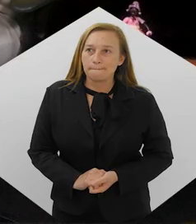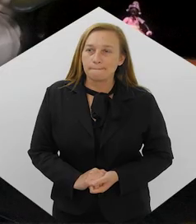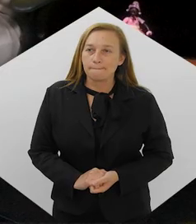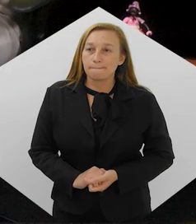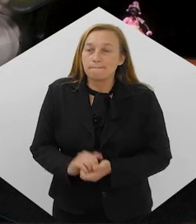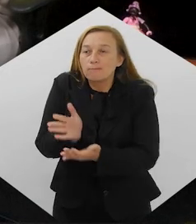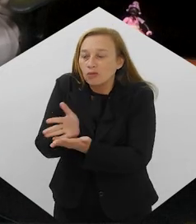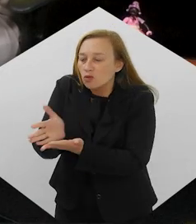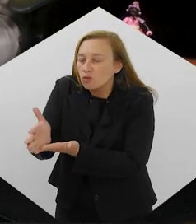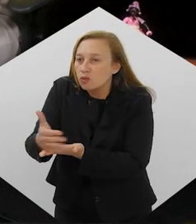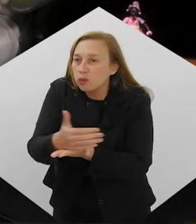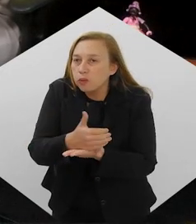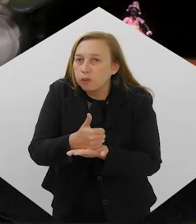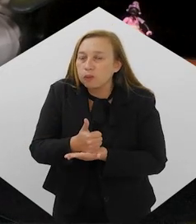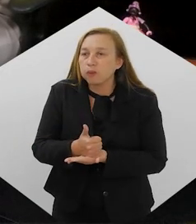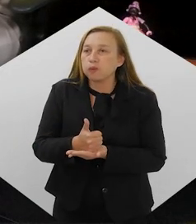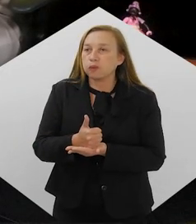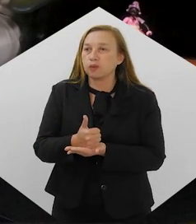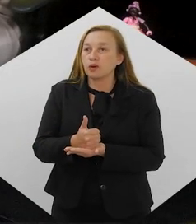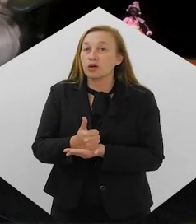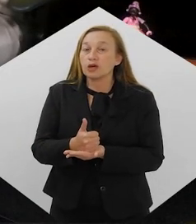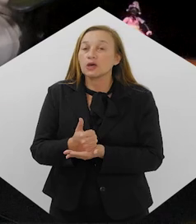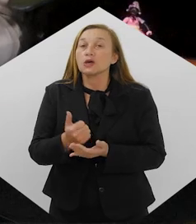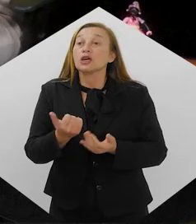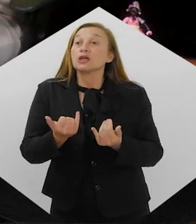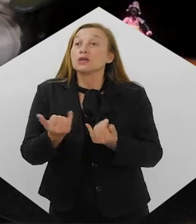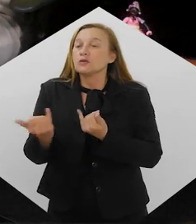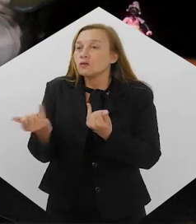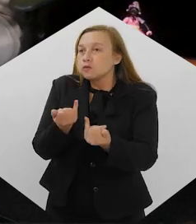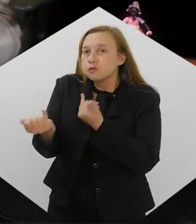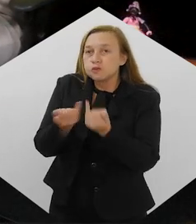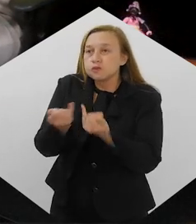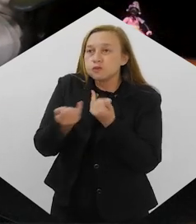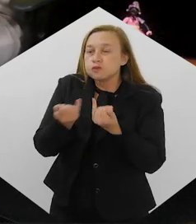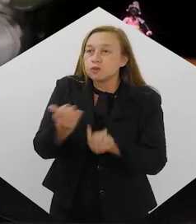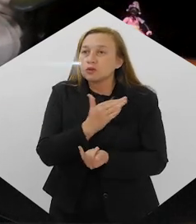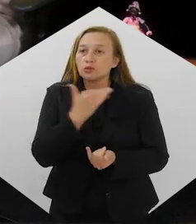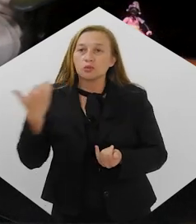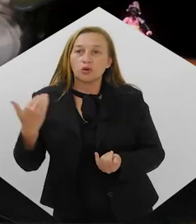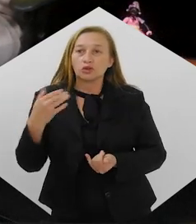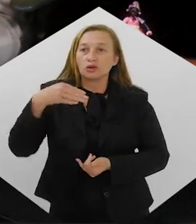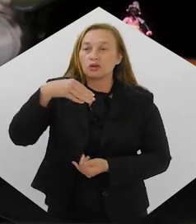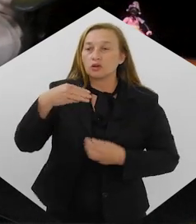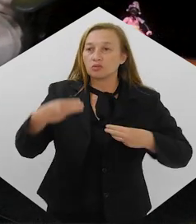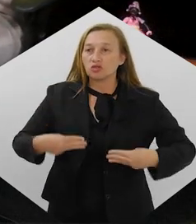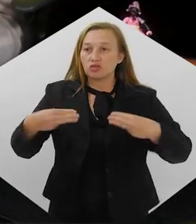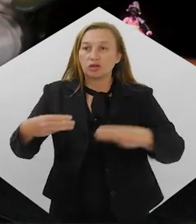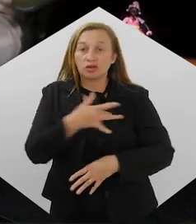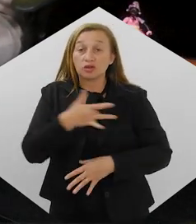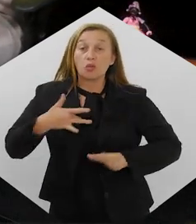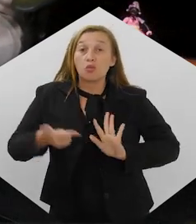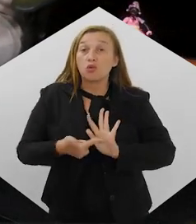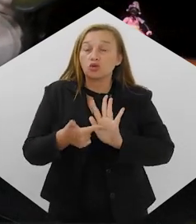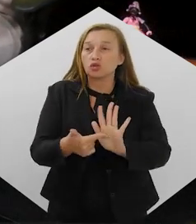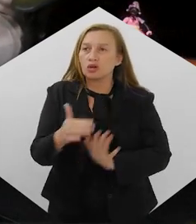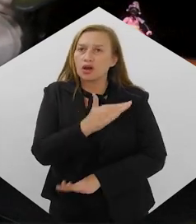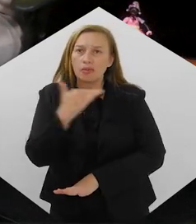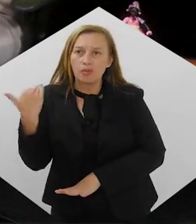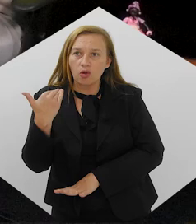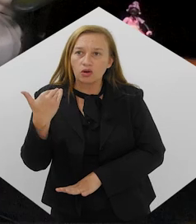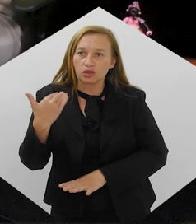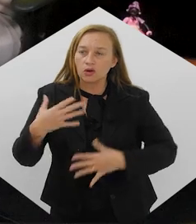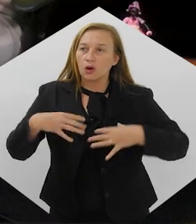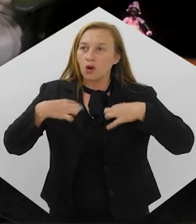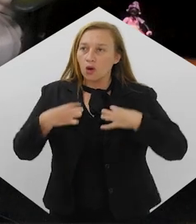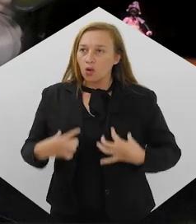Um levantamento baseado em dados do Sistema de Informações de Mortalidade do Ministério da Saúde mostrou que as mortes por